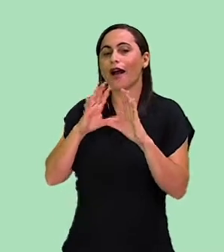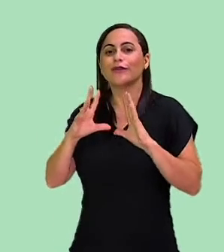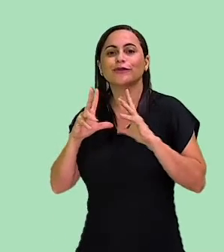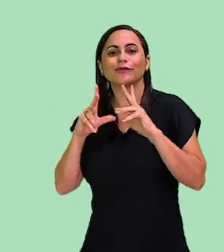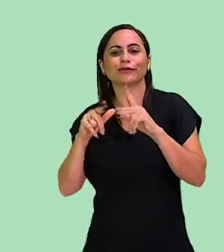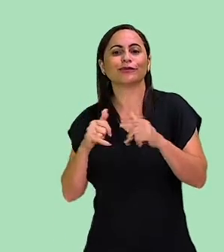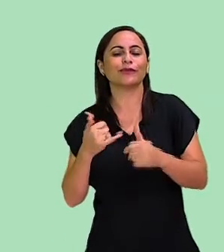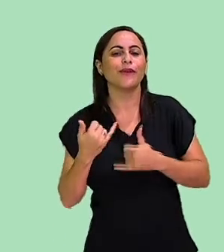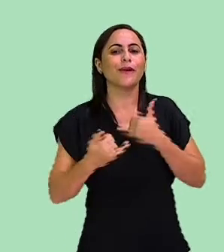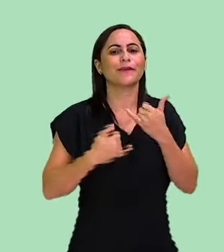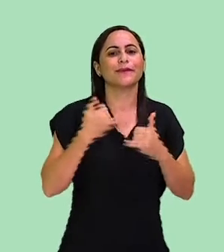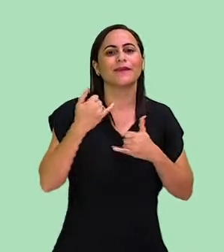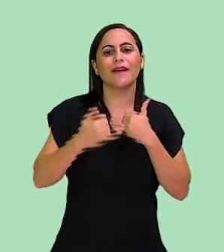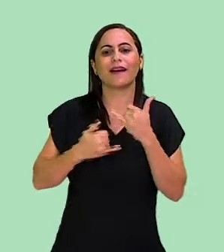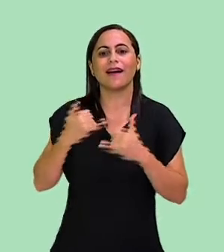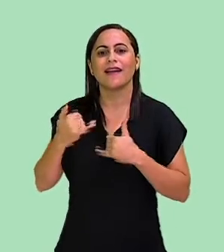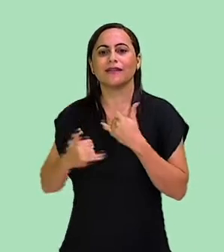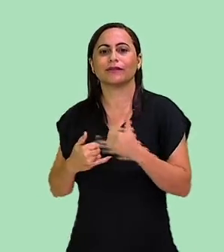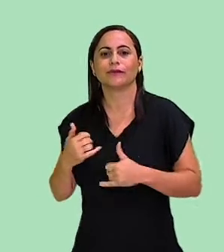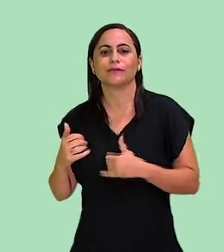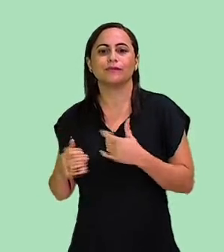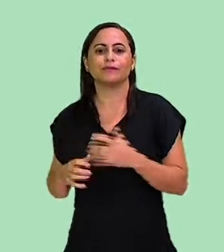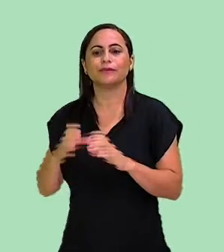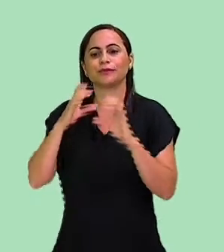legal a Recomeçar